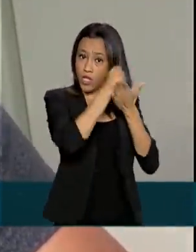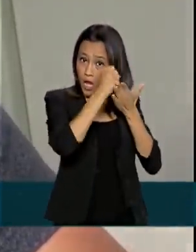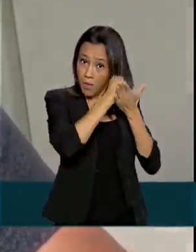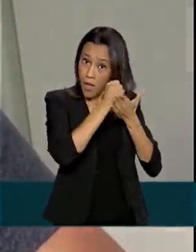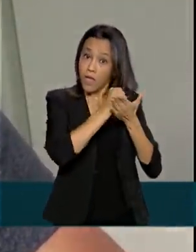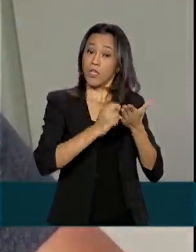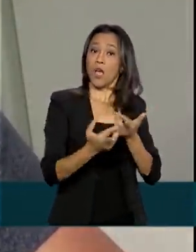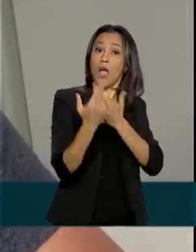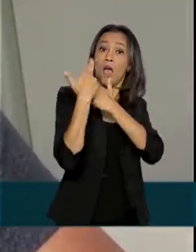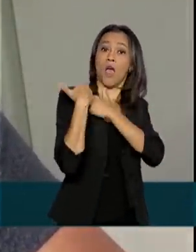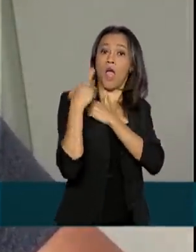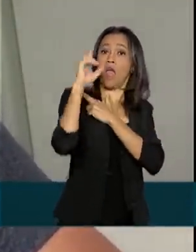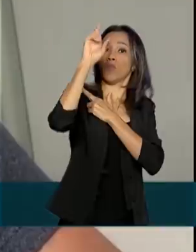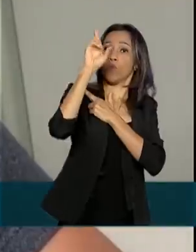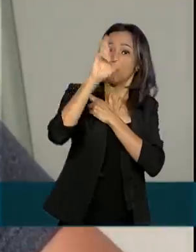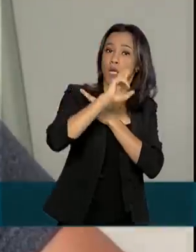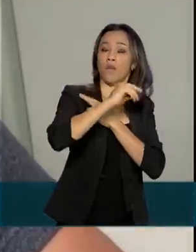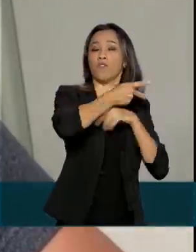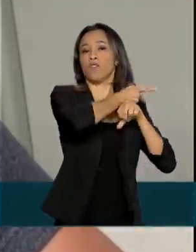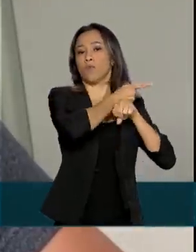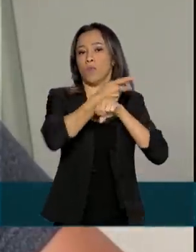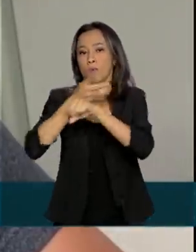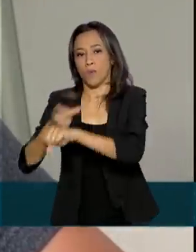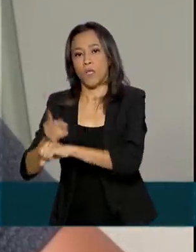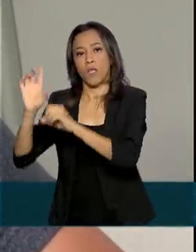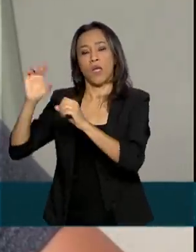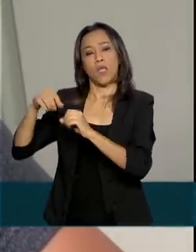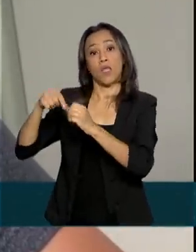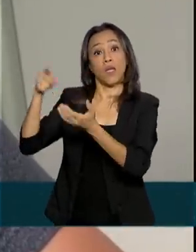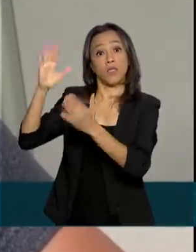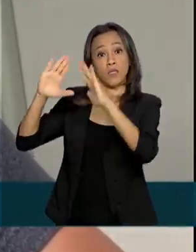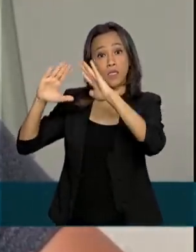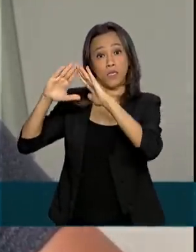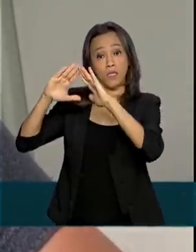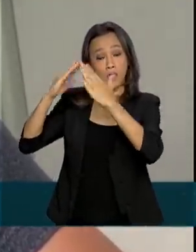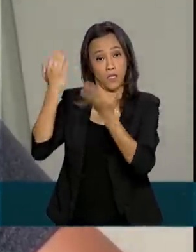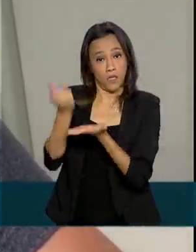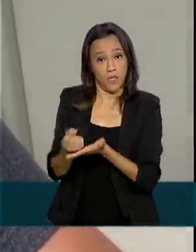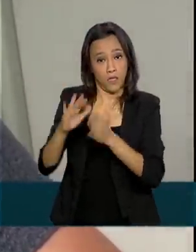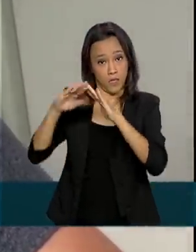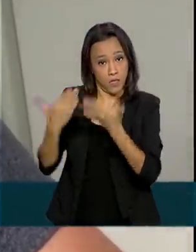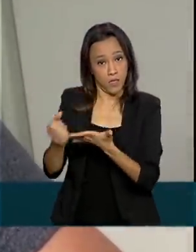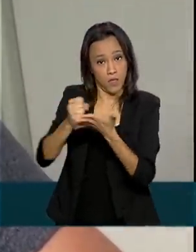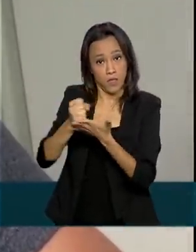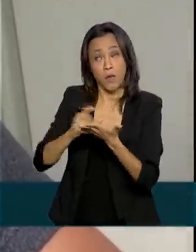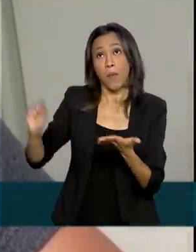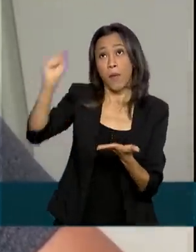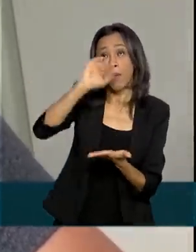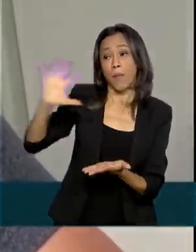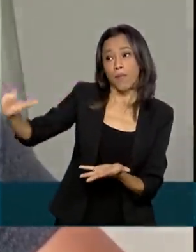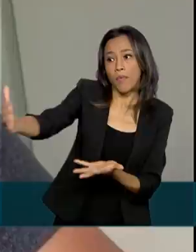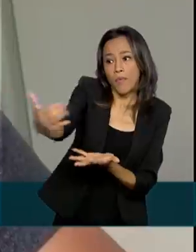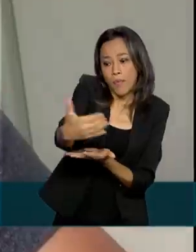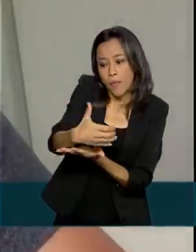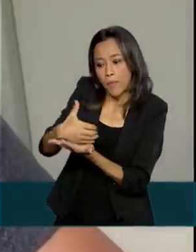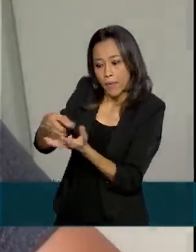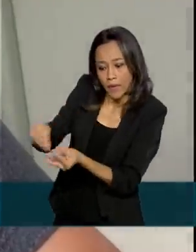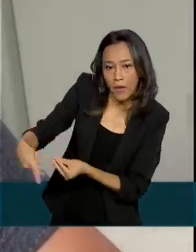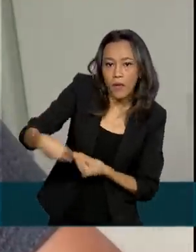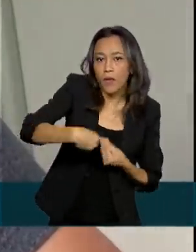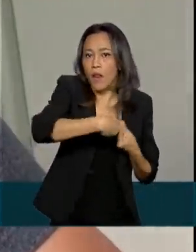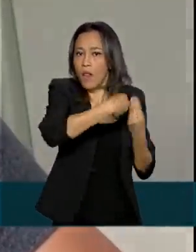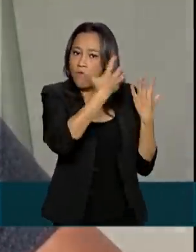a incumbência de recolher esse material nas drogarias e dar o descarte final. Ou eles vão